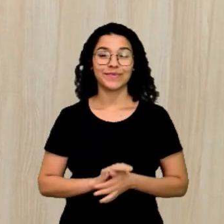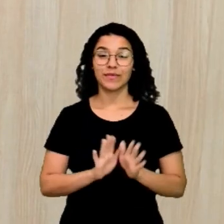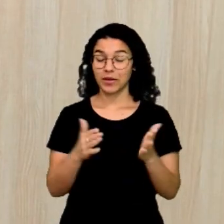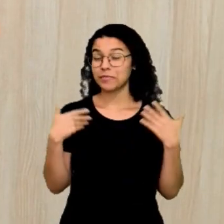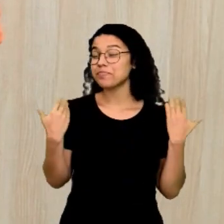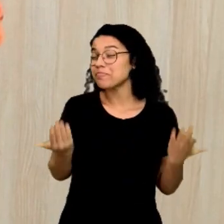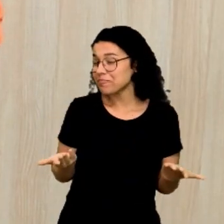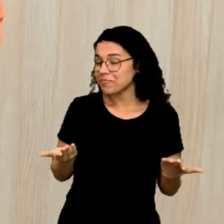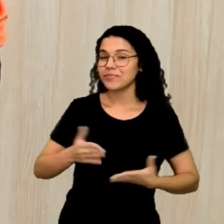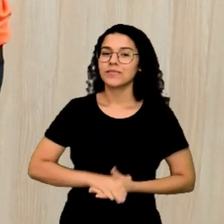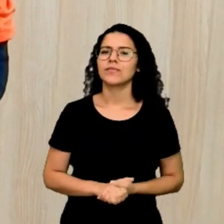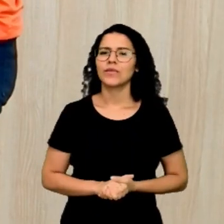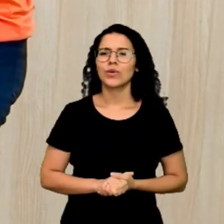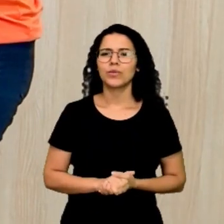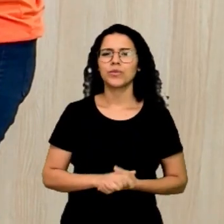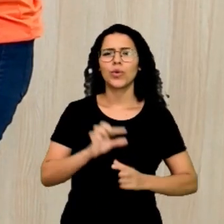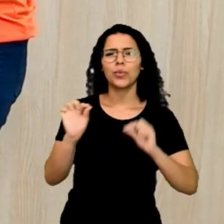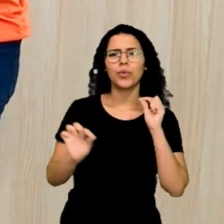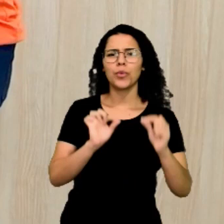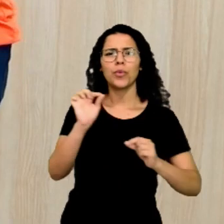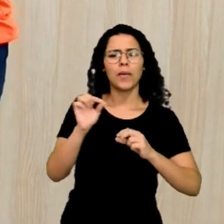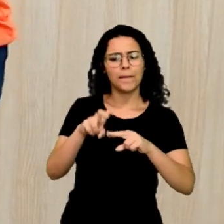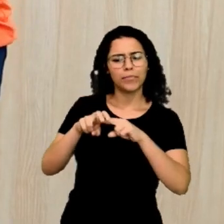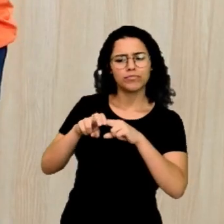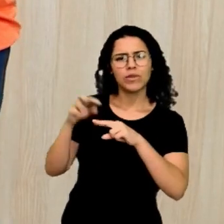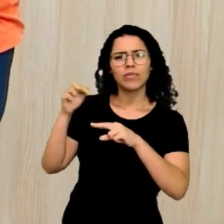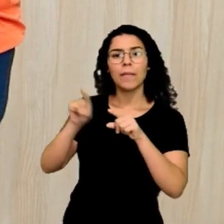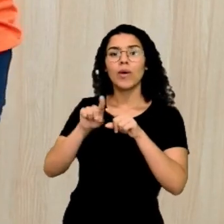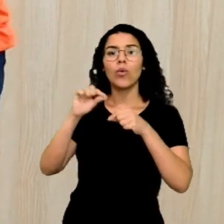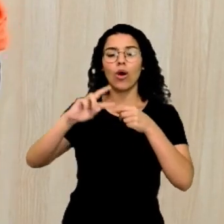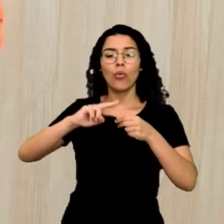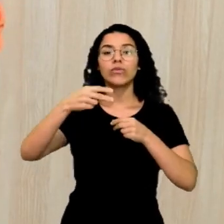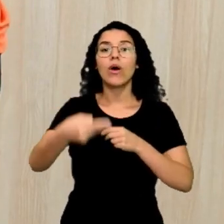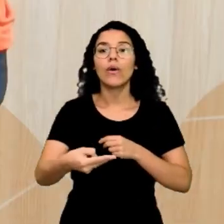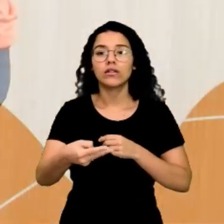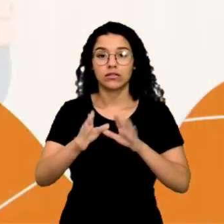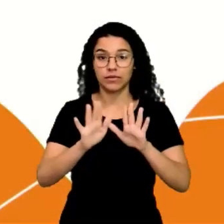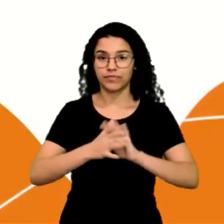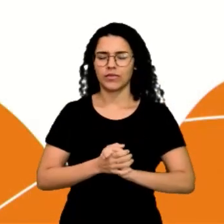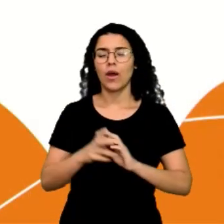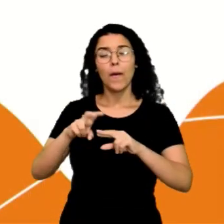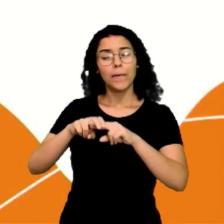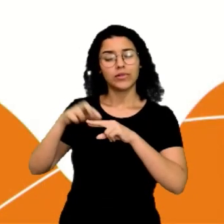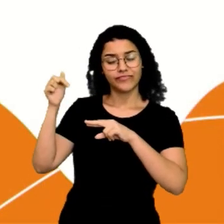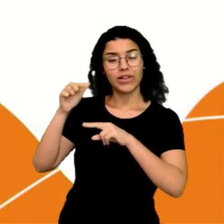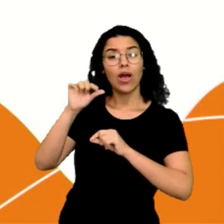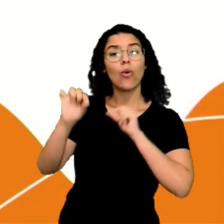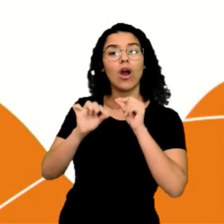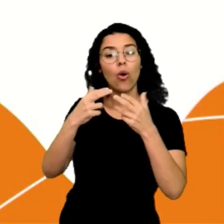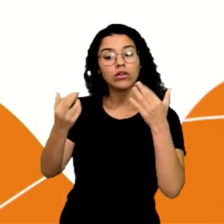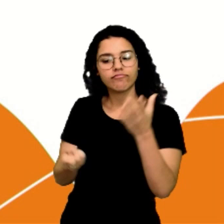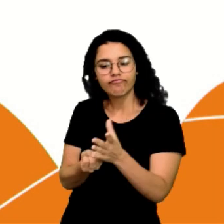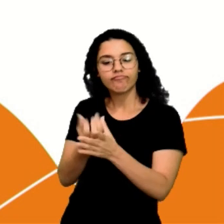Então, o que é que é causa e o que é consequência? Causa é aquilo que dá origem